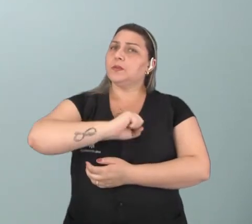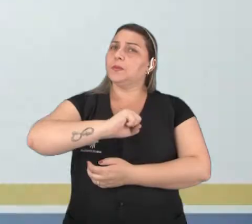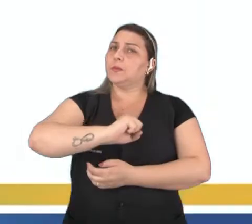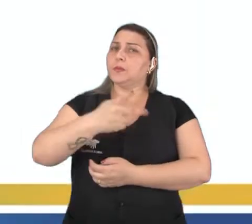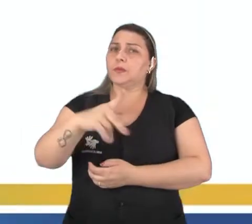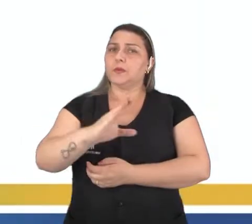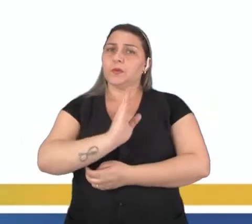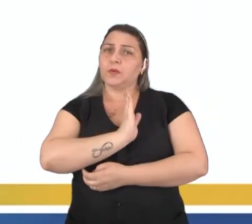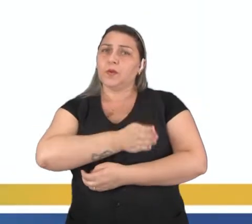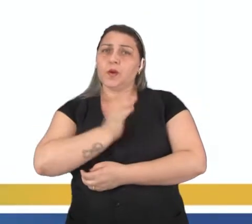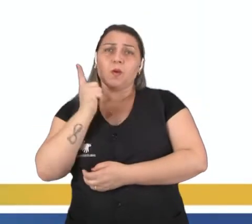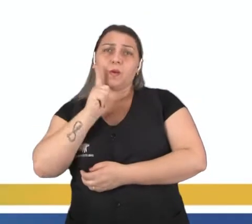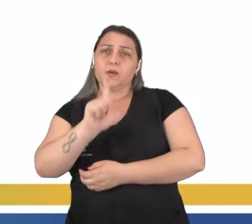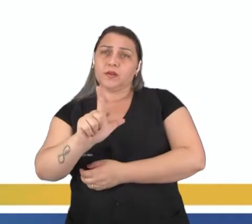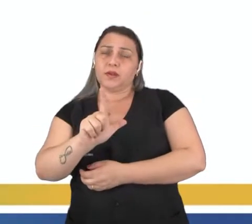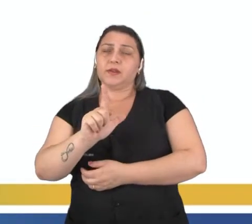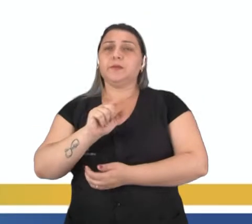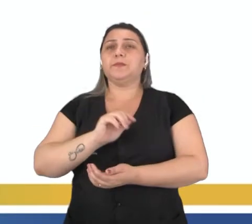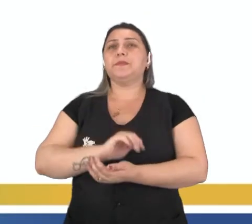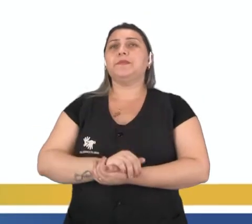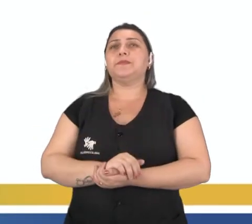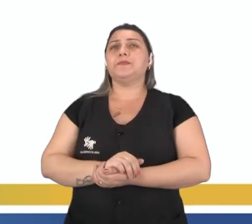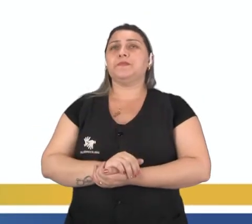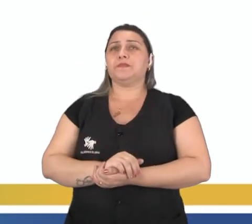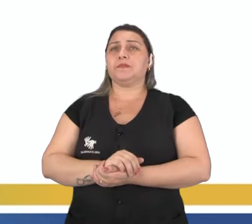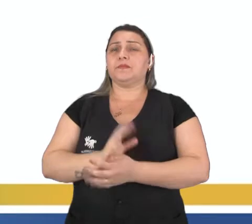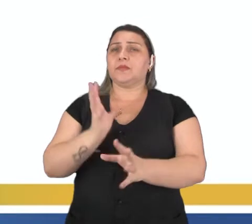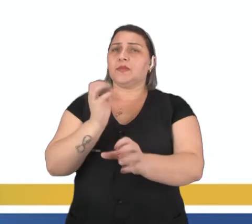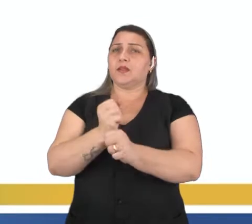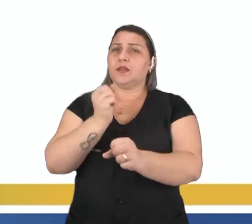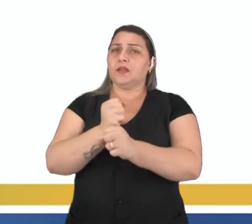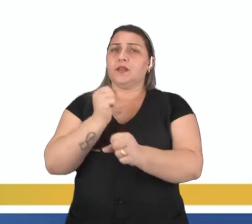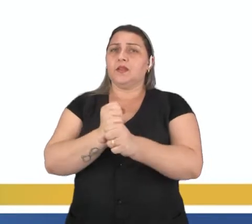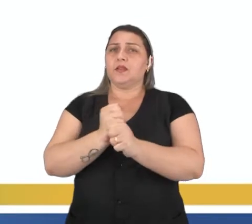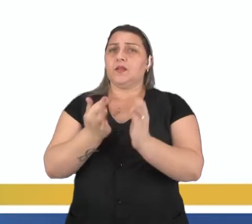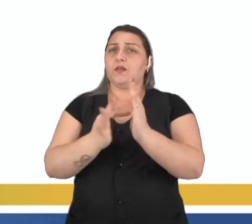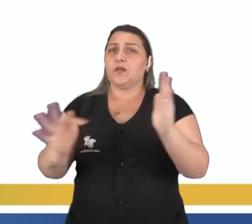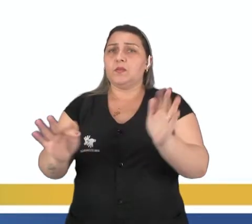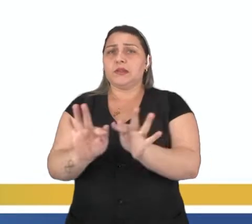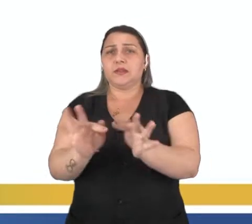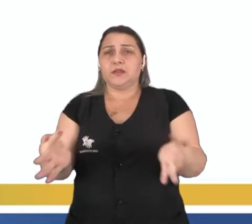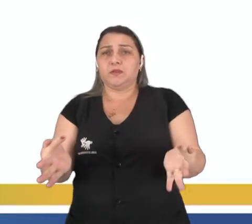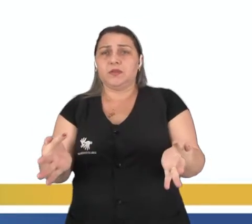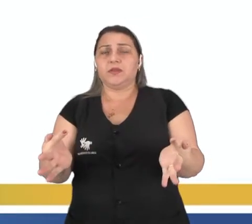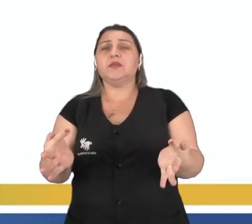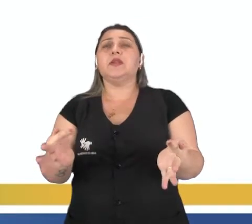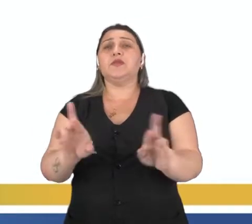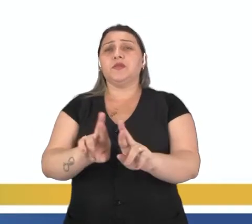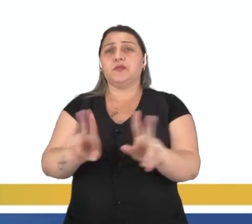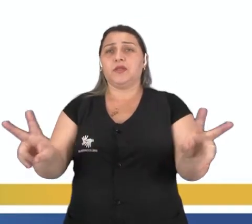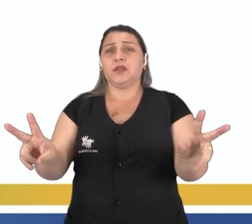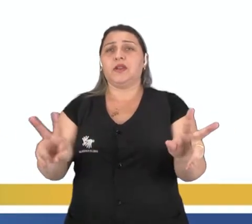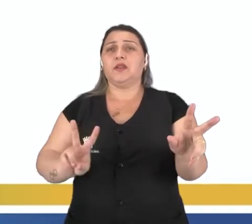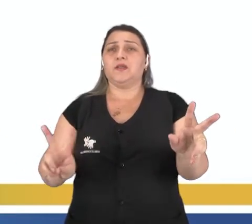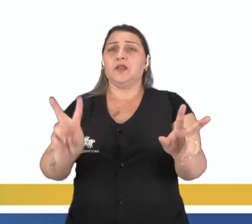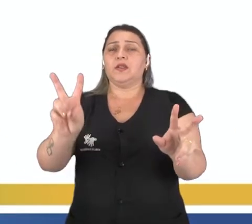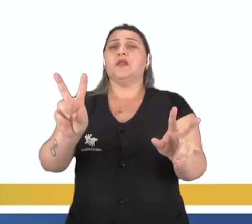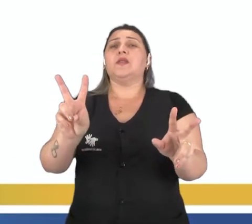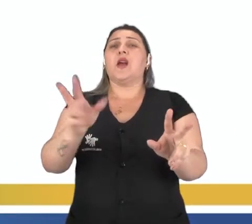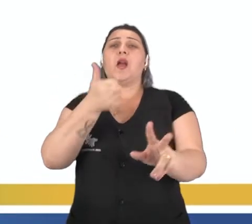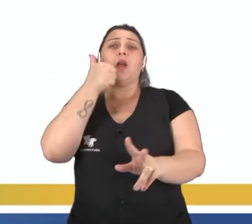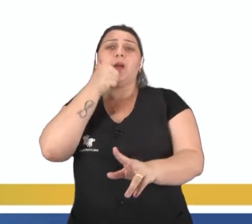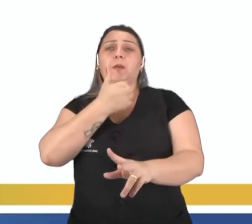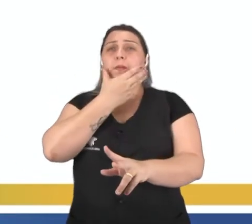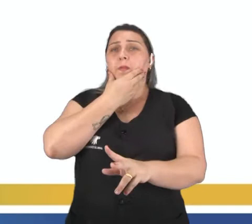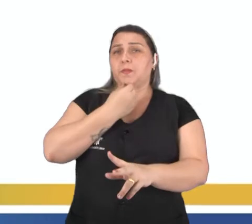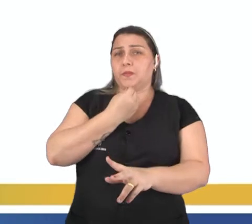no seu coração consegue alcançar. Ela é calculada a partir de uma fórmula simples. A diferença de valores entre homens